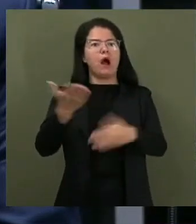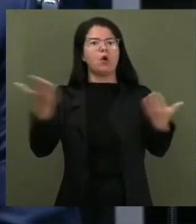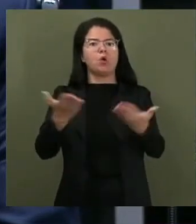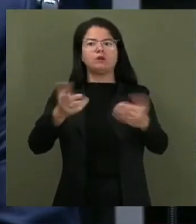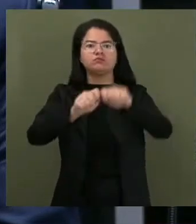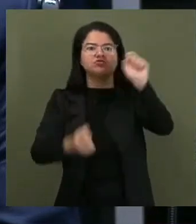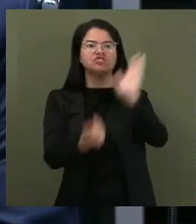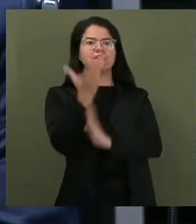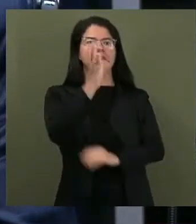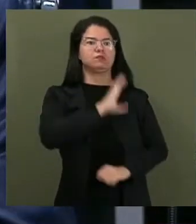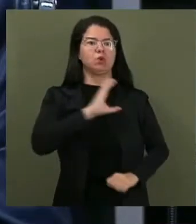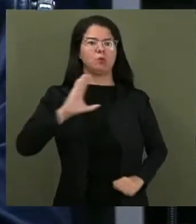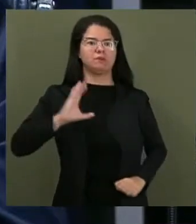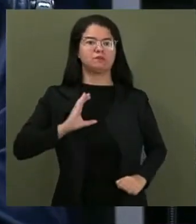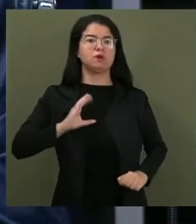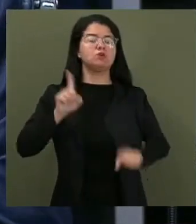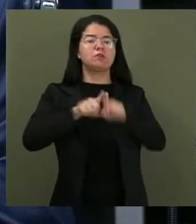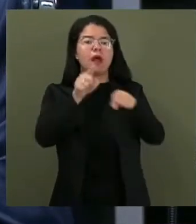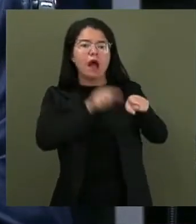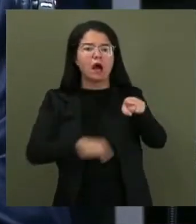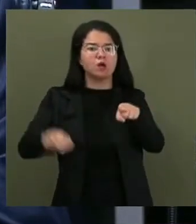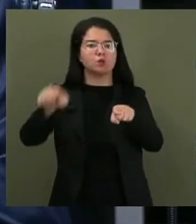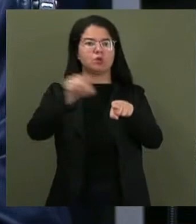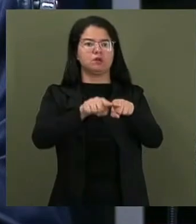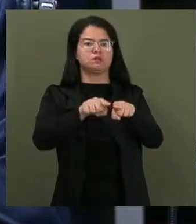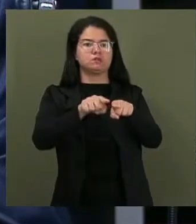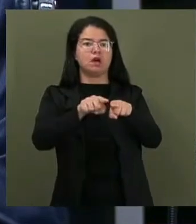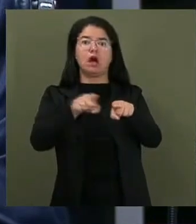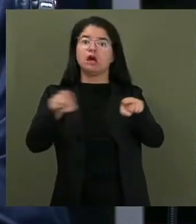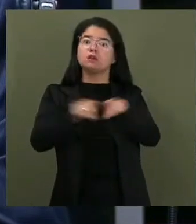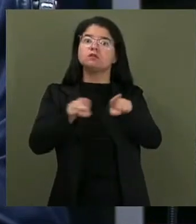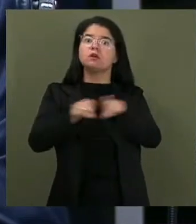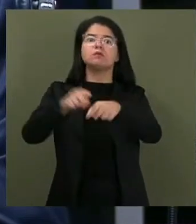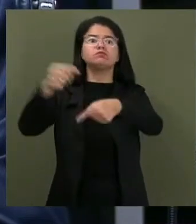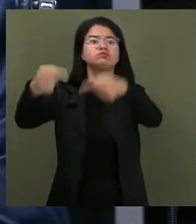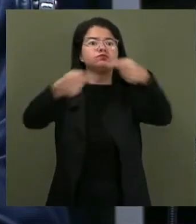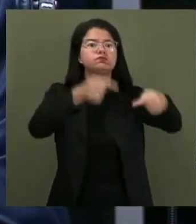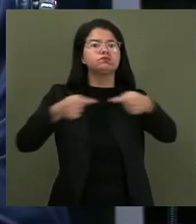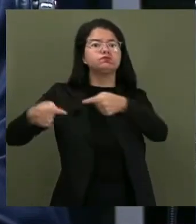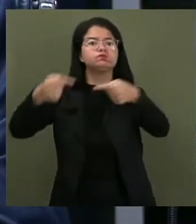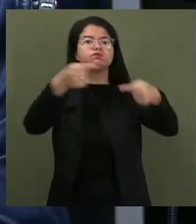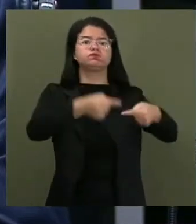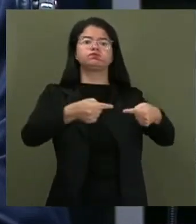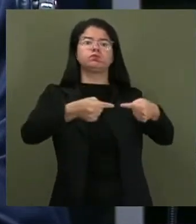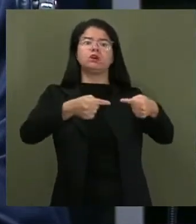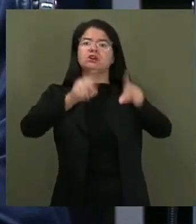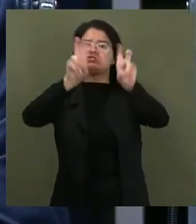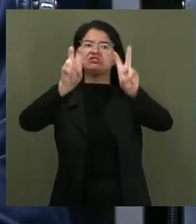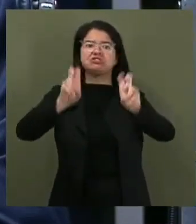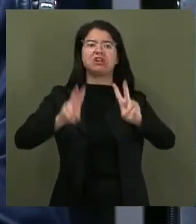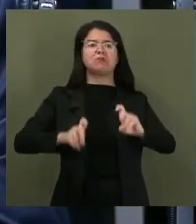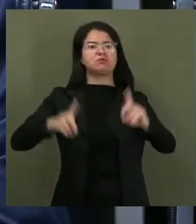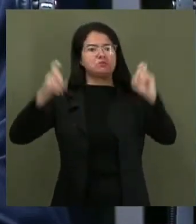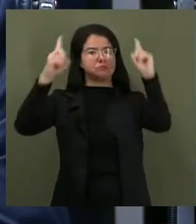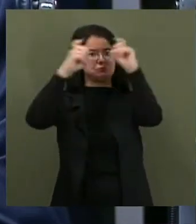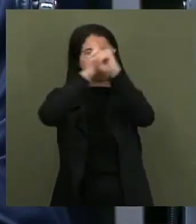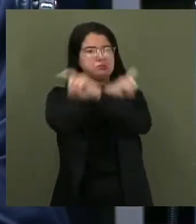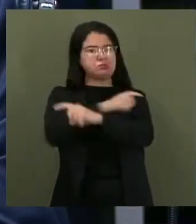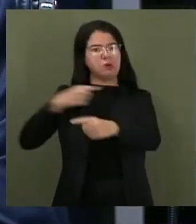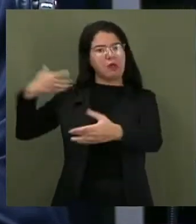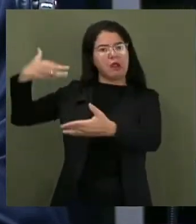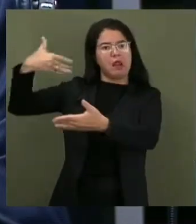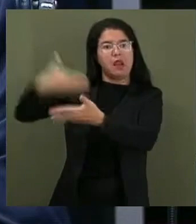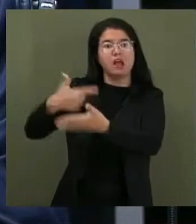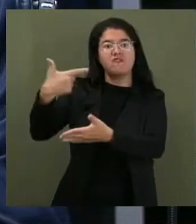comissão para atualizar e para tratar de questões complexas que surgiram nos últimos 20 anos.